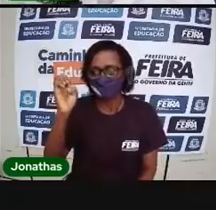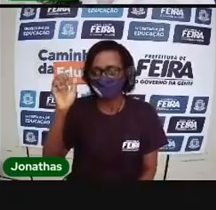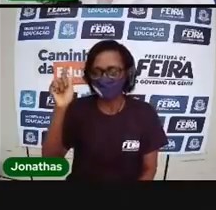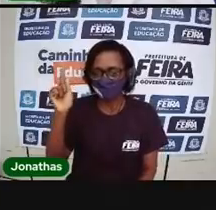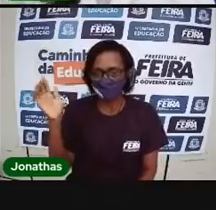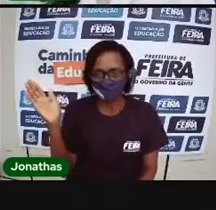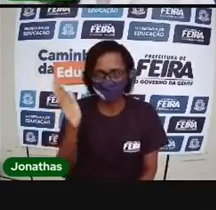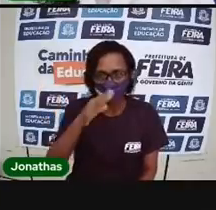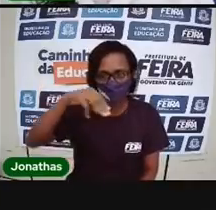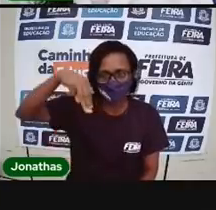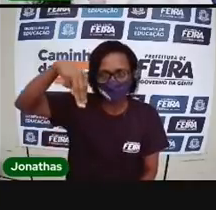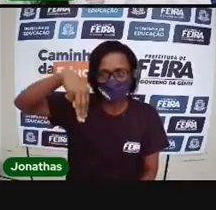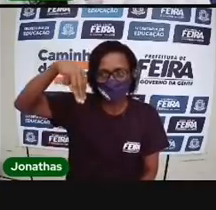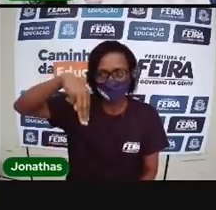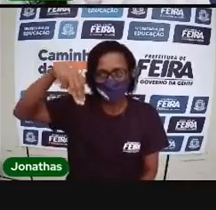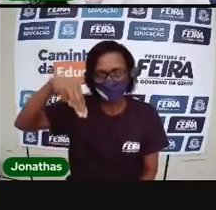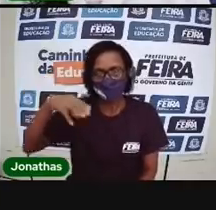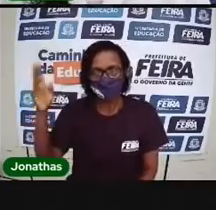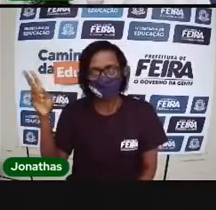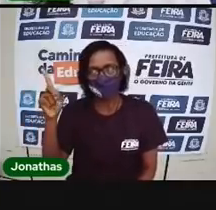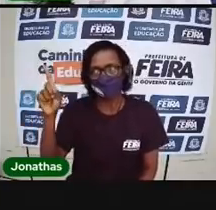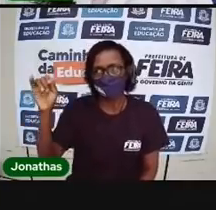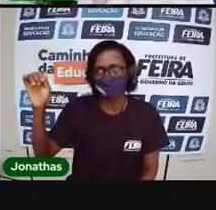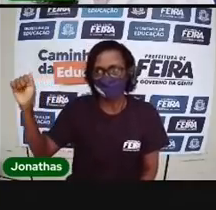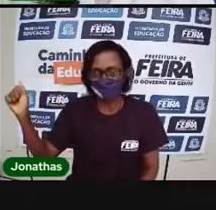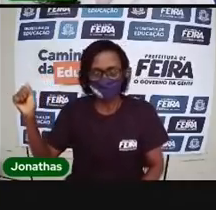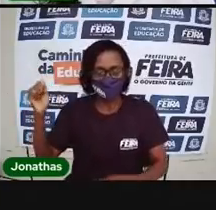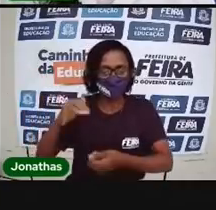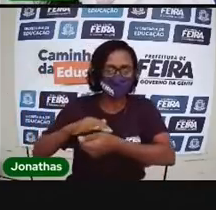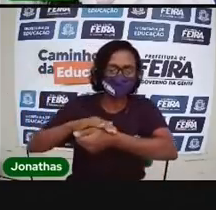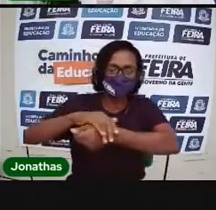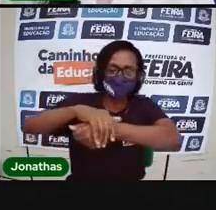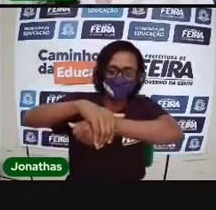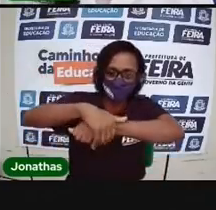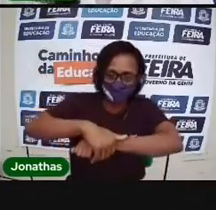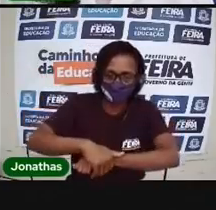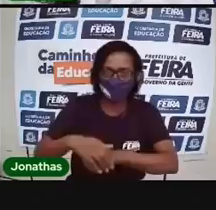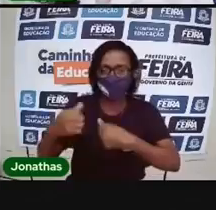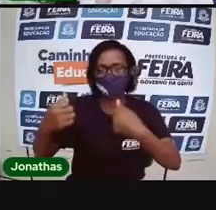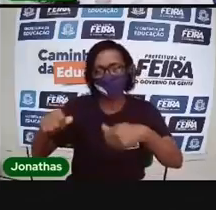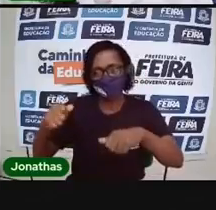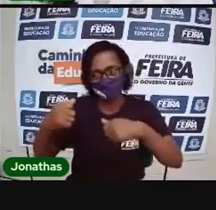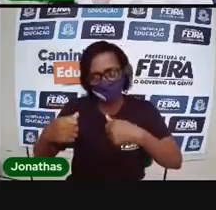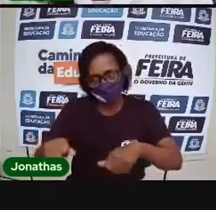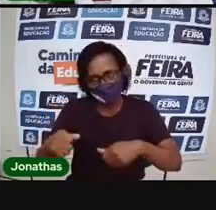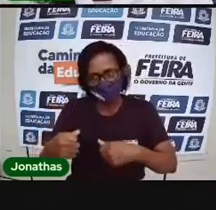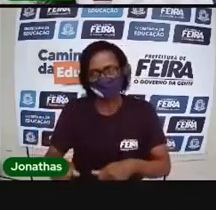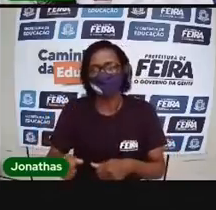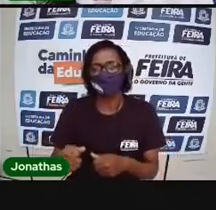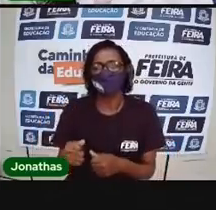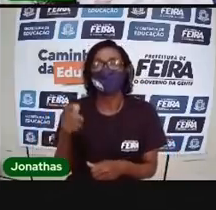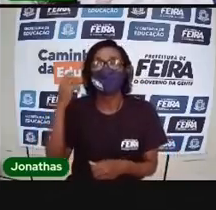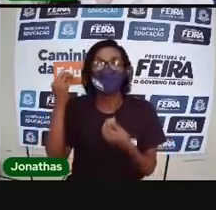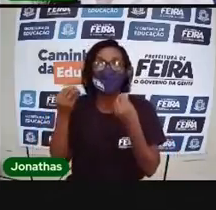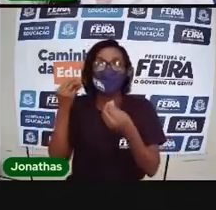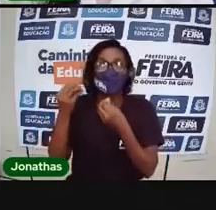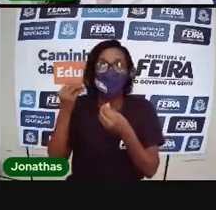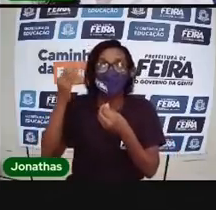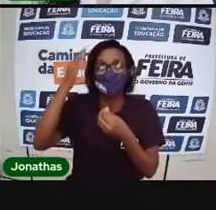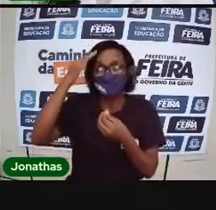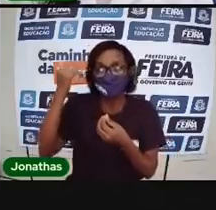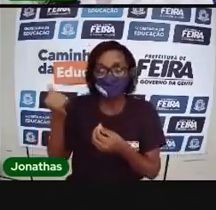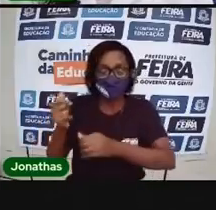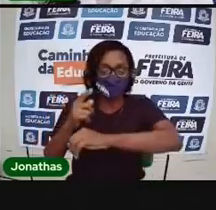horas, dia e noite. E nós precisamos muito dele para organizar a nossa